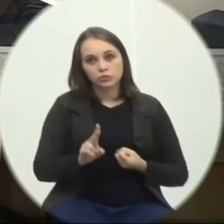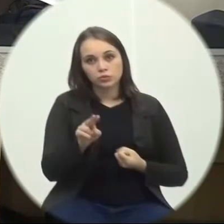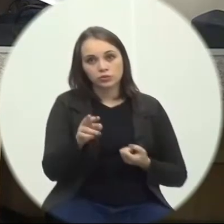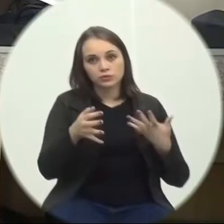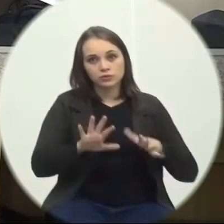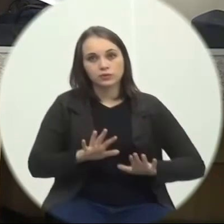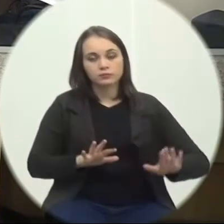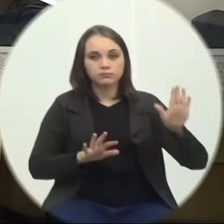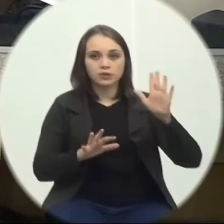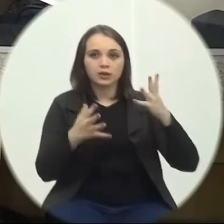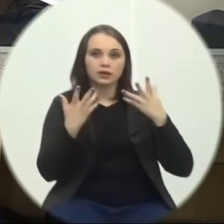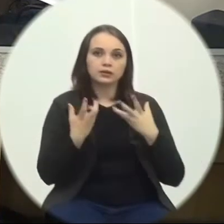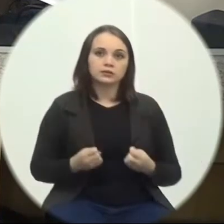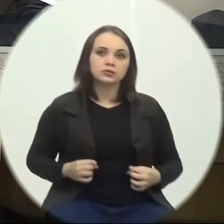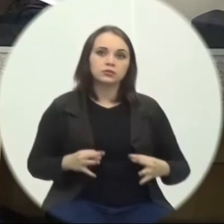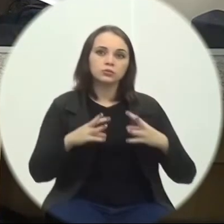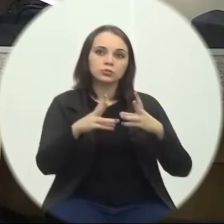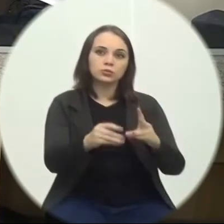Aprovado Por danidade